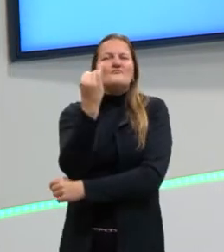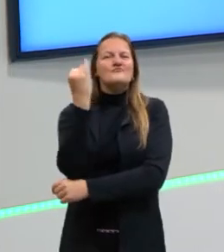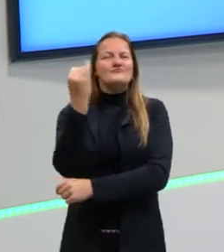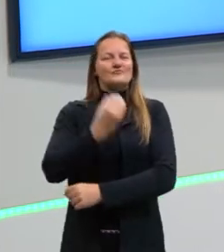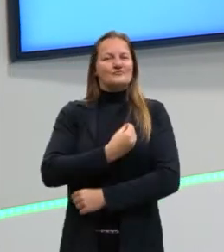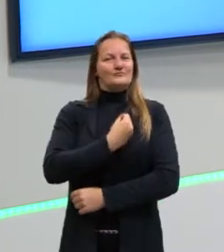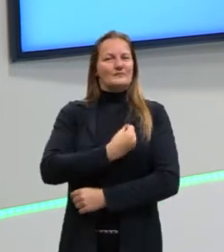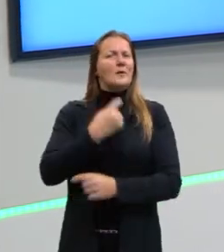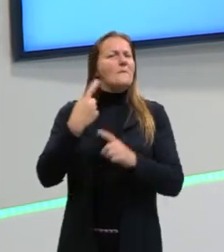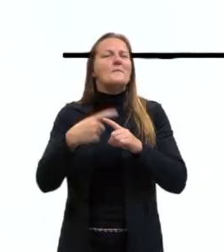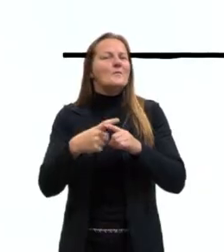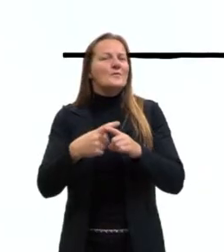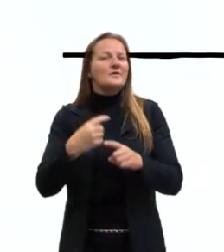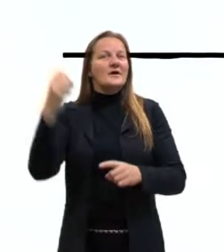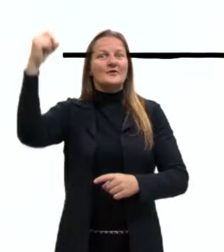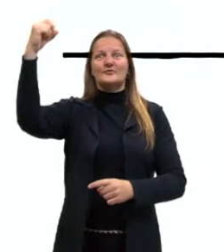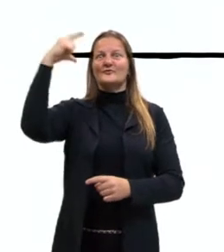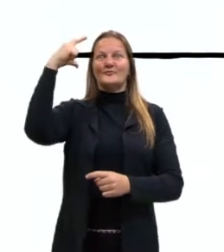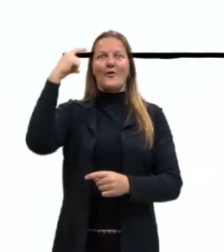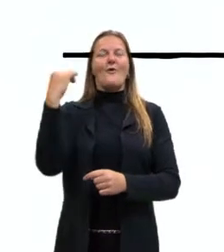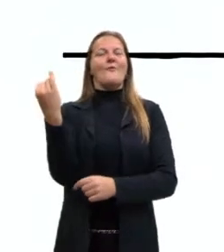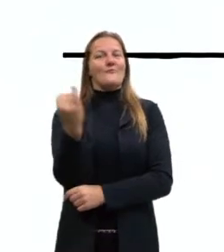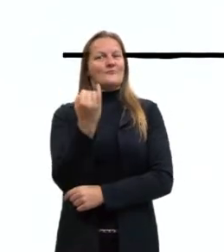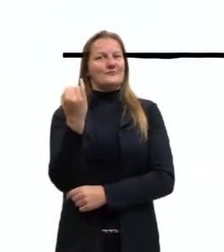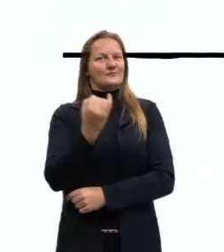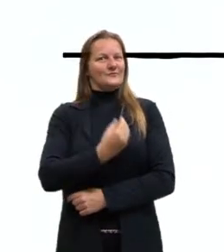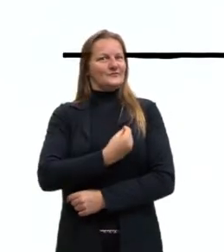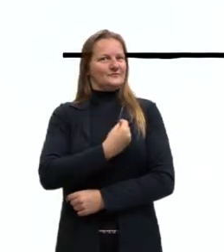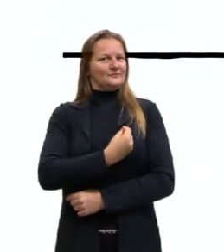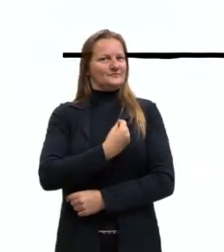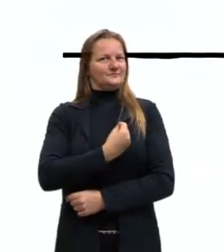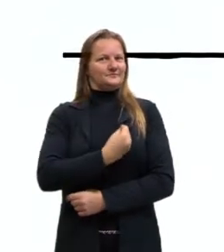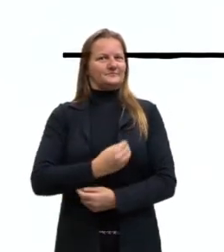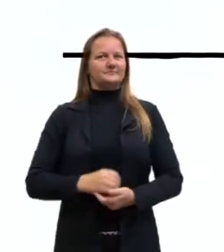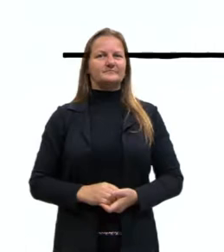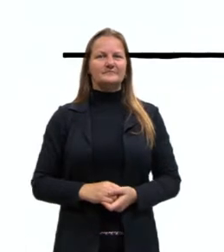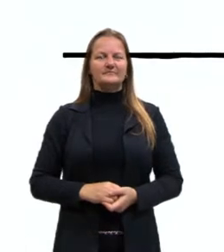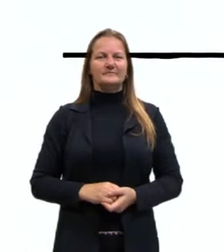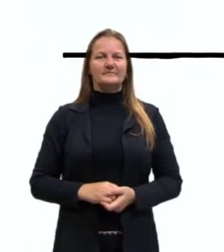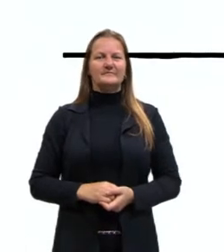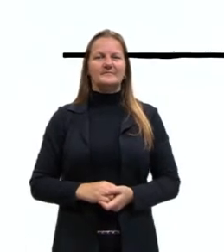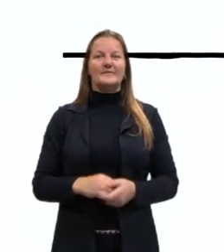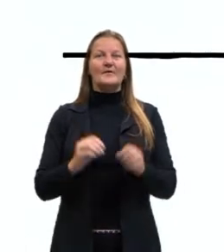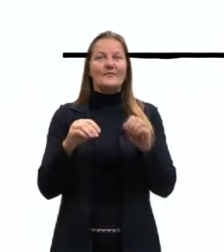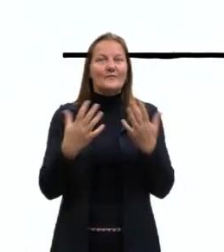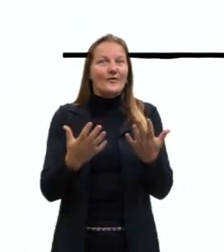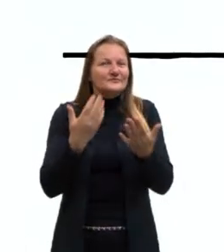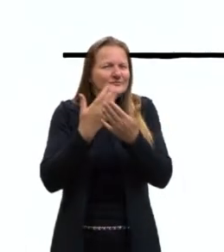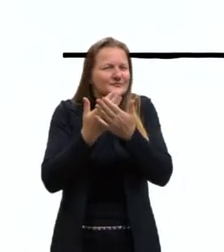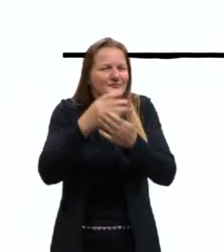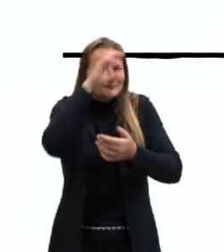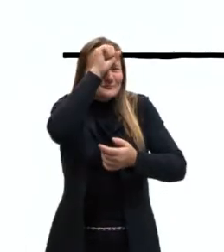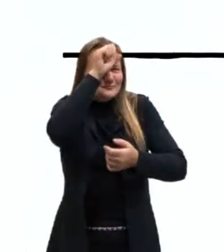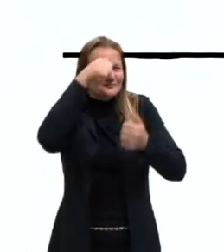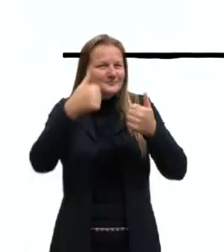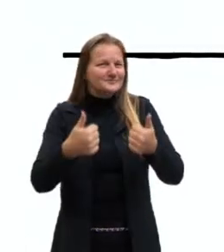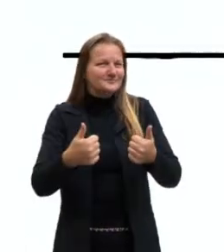Mas por que será que o sol é tido como fonte de vida? Vamos ver, então, um pouquinho nessa aula.